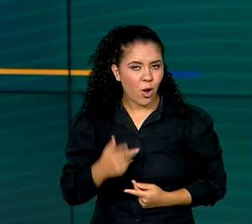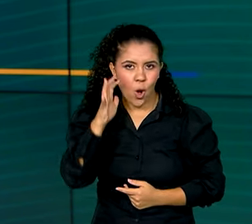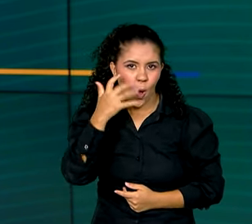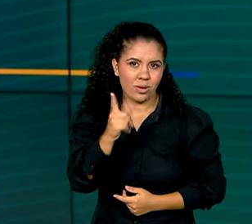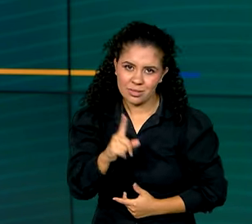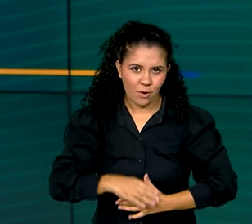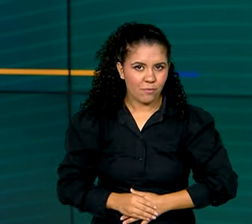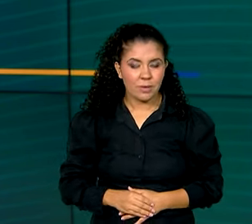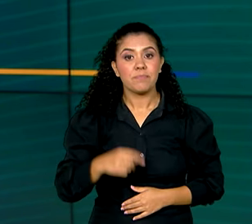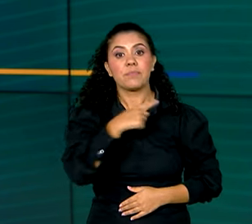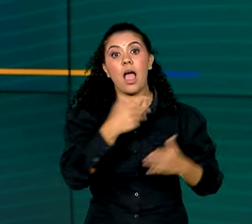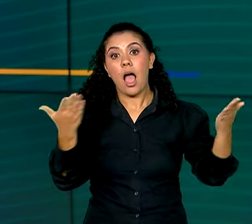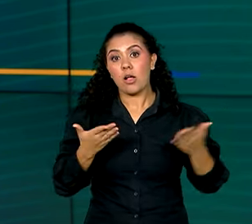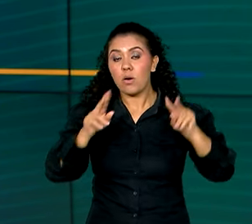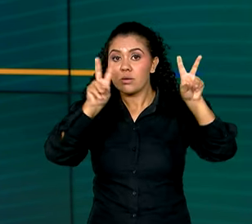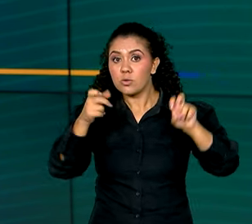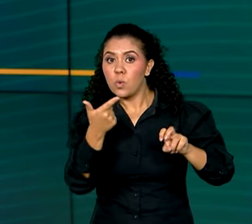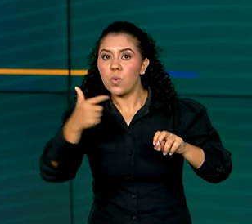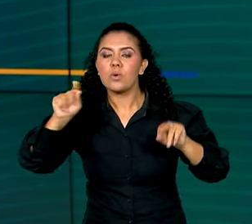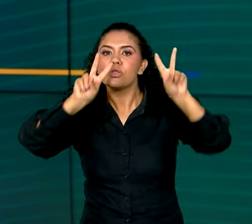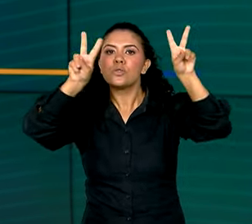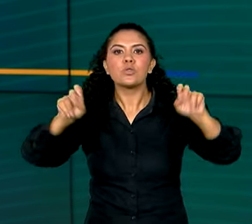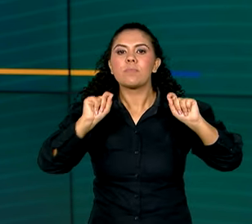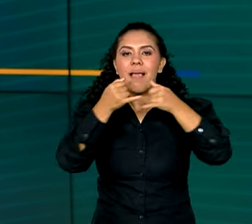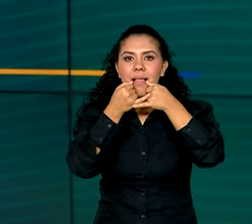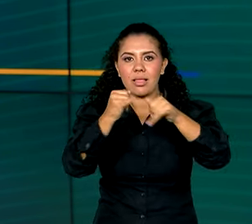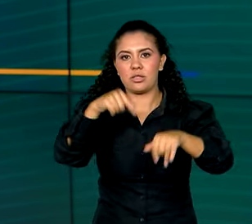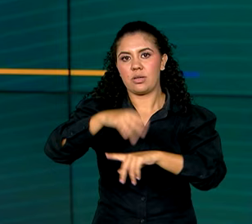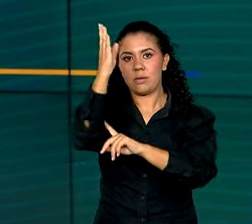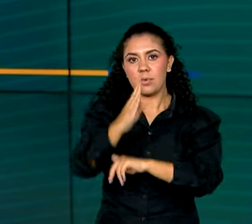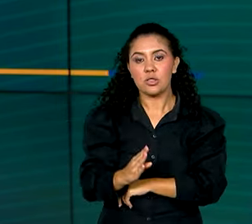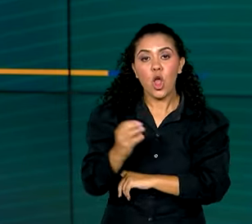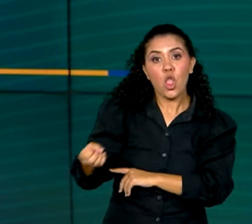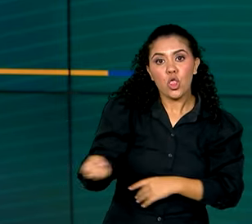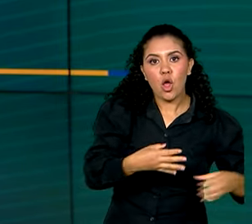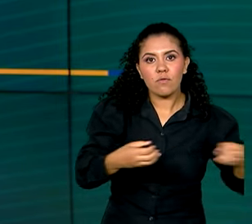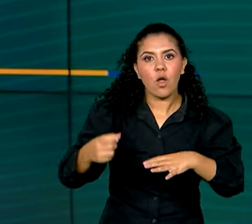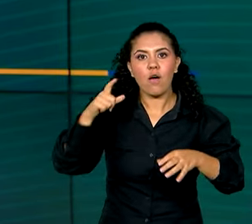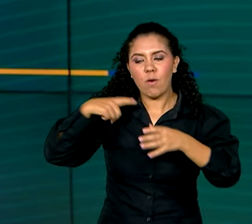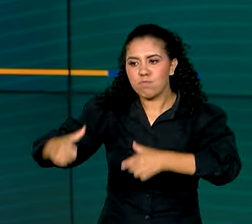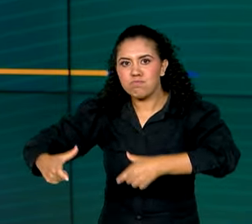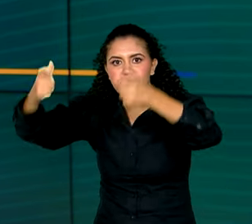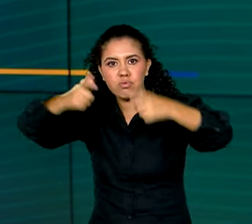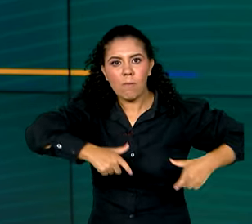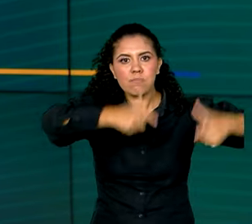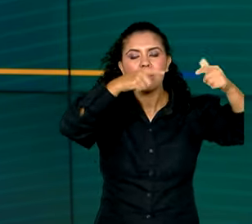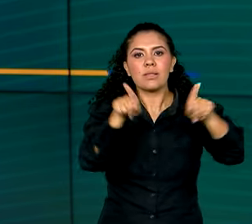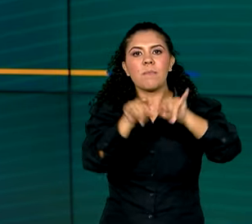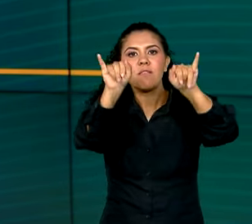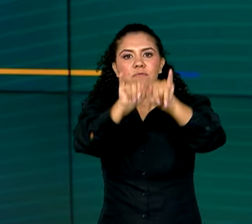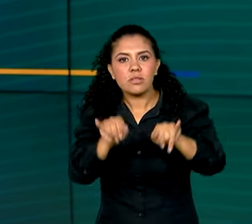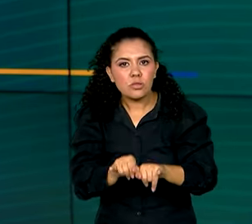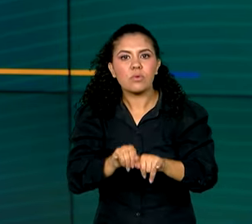E agora o nosso assunto é geração de energia no país. Novas usinas, mais infraestrutura e um novo recorde de